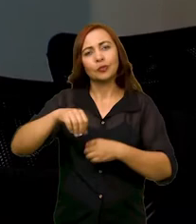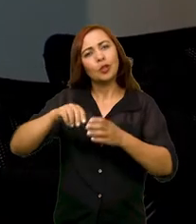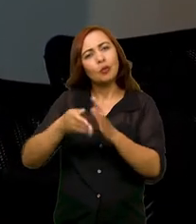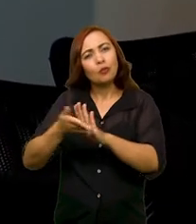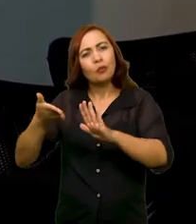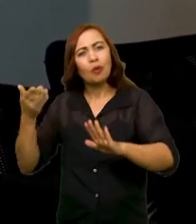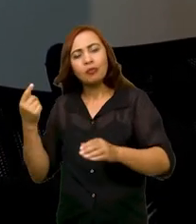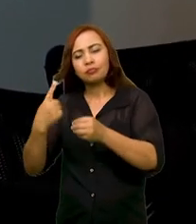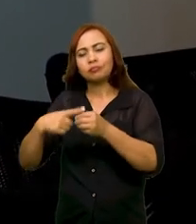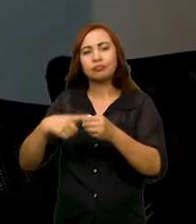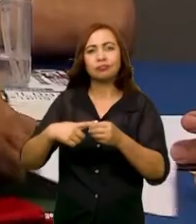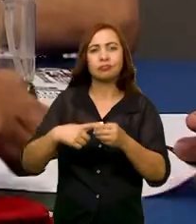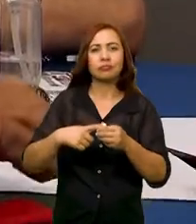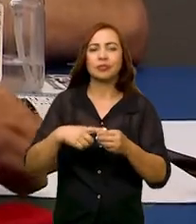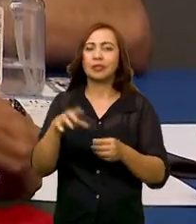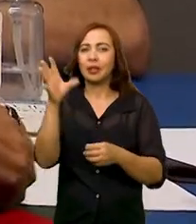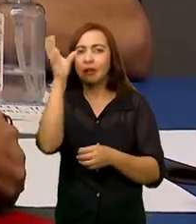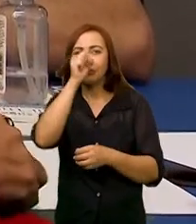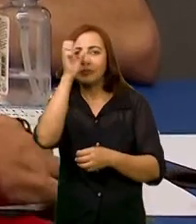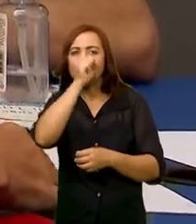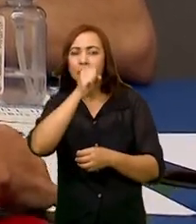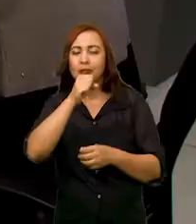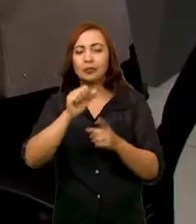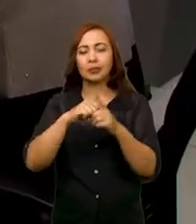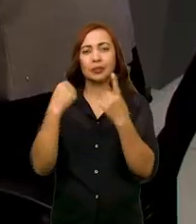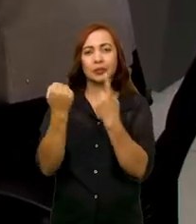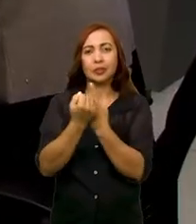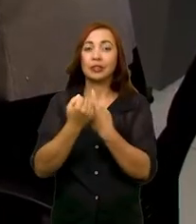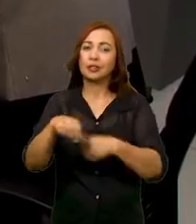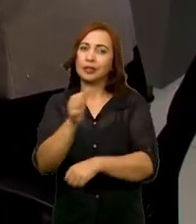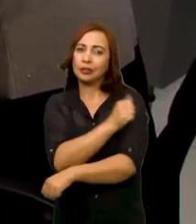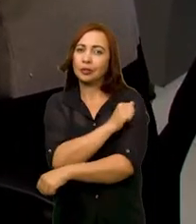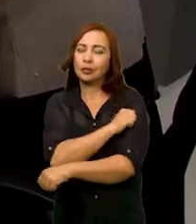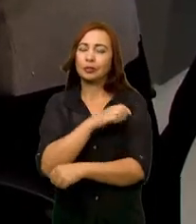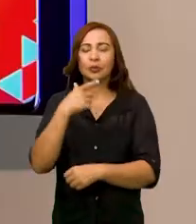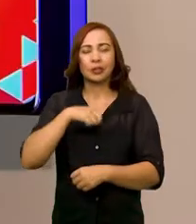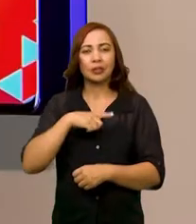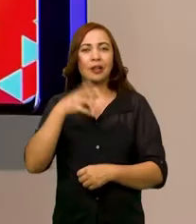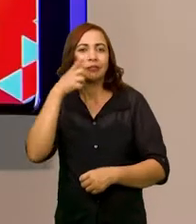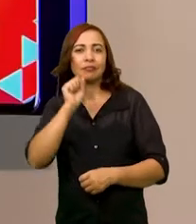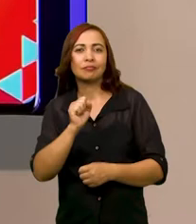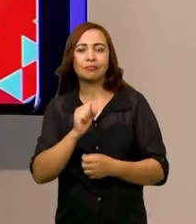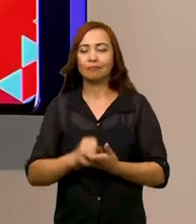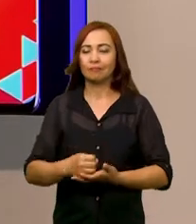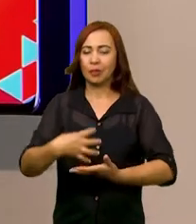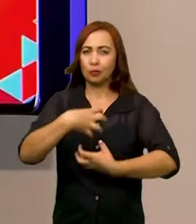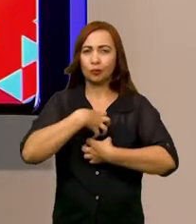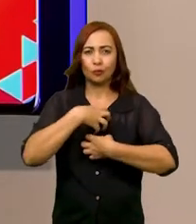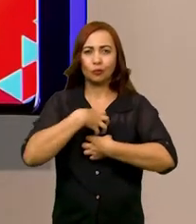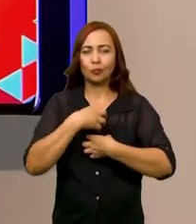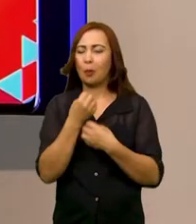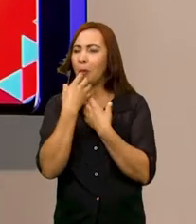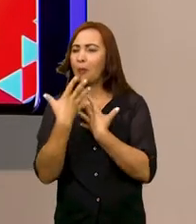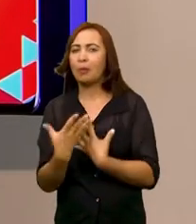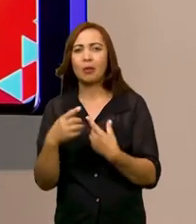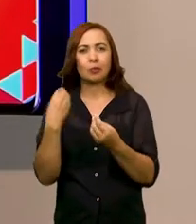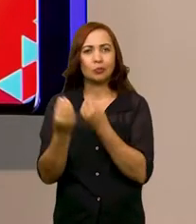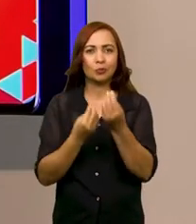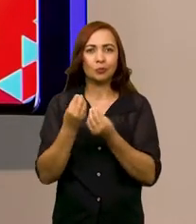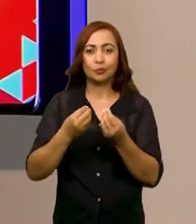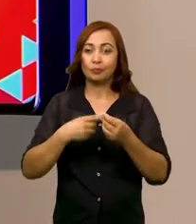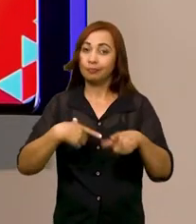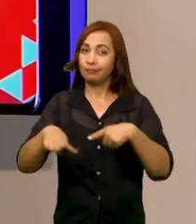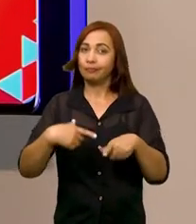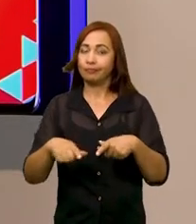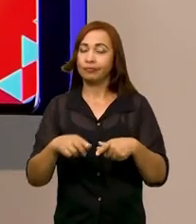dos conhecimentos adquiridos, alunos e sociedade só tem a ganhar. Eu me senti muito bem, porque primeiro, nós sabíamos como